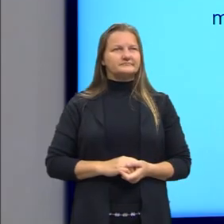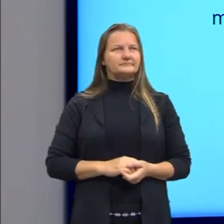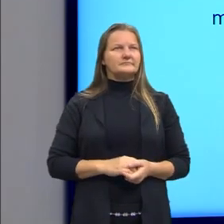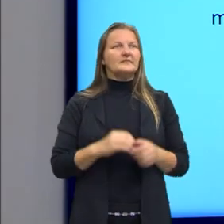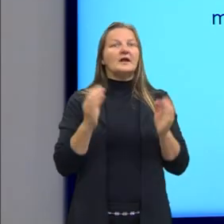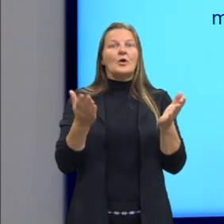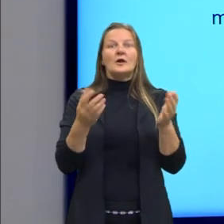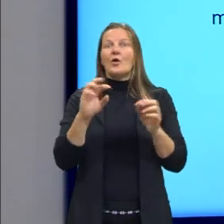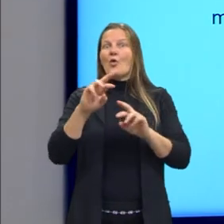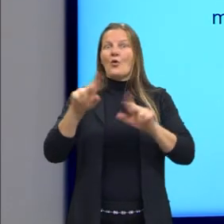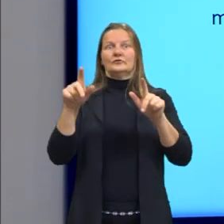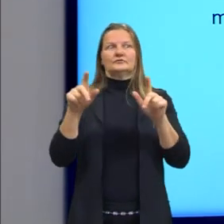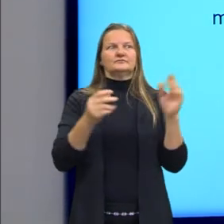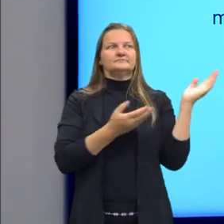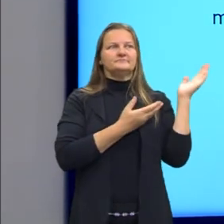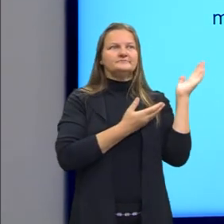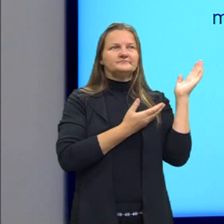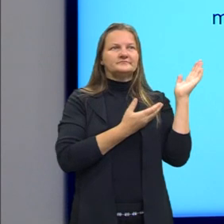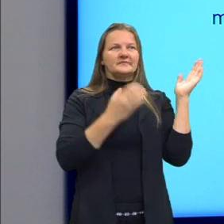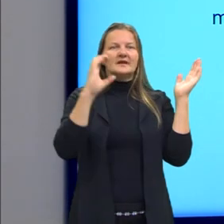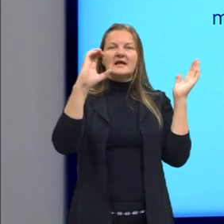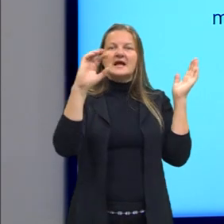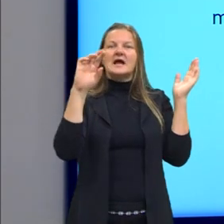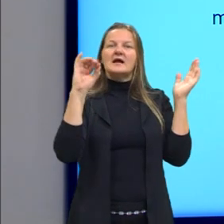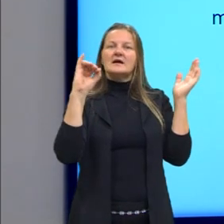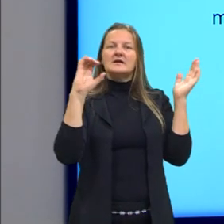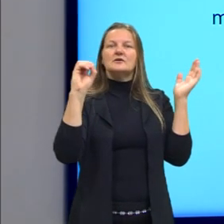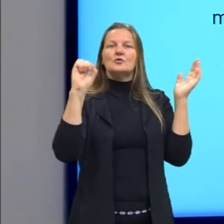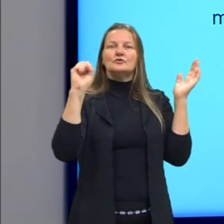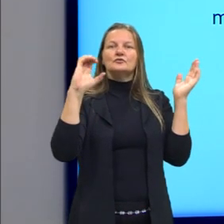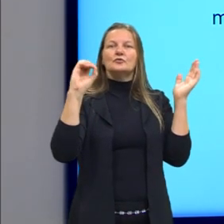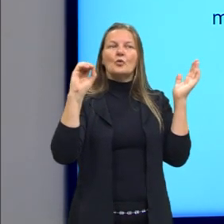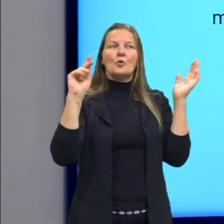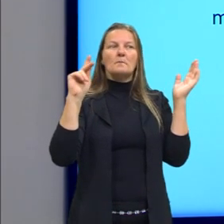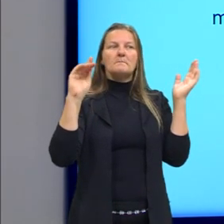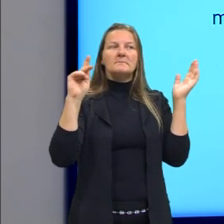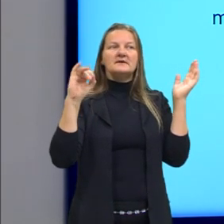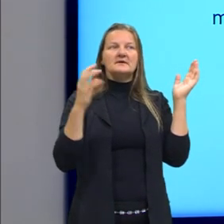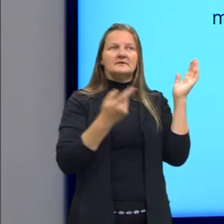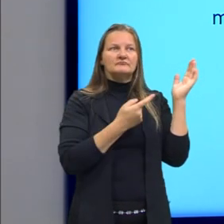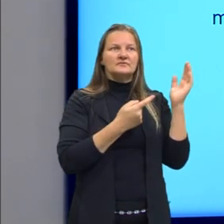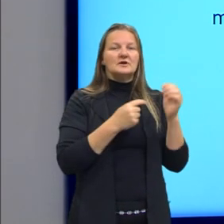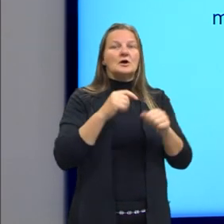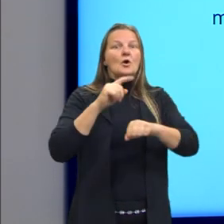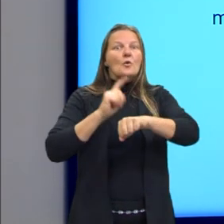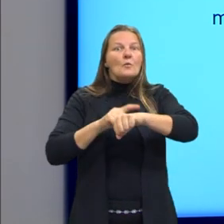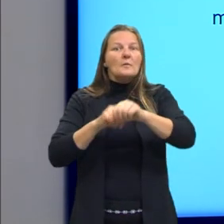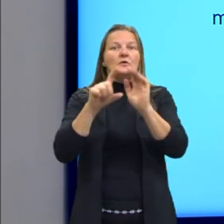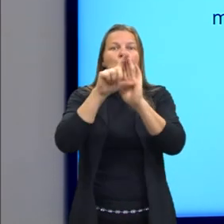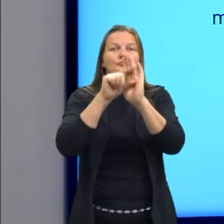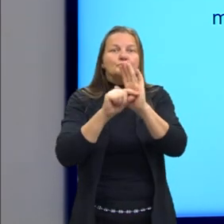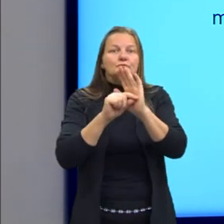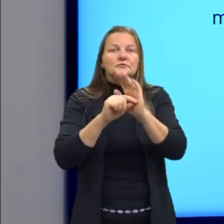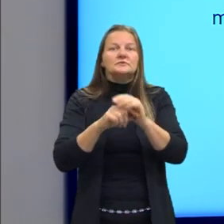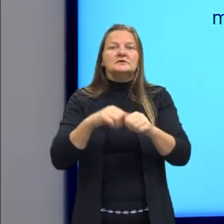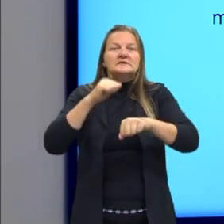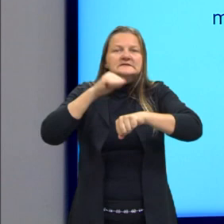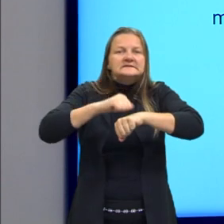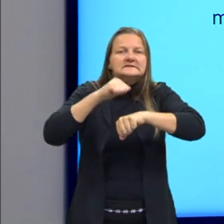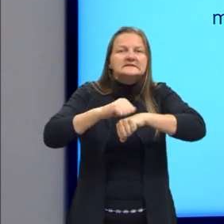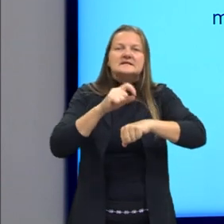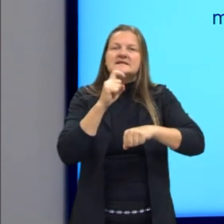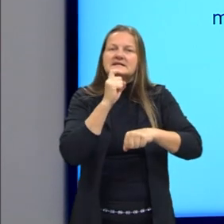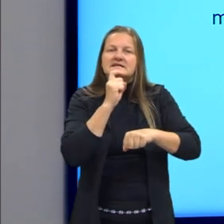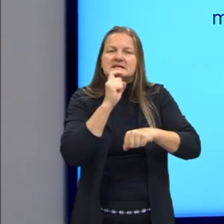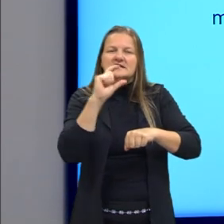Já a crioscopia é a diminuição do ponto de congelamento. E a crioscopia, ela está... Hoje a gente consegue linkar